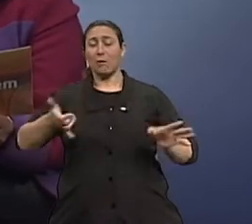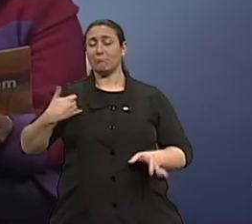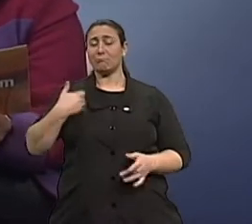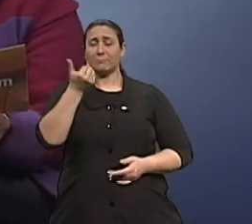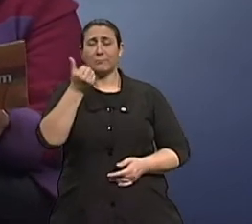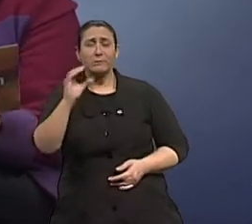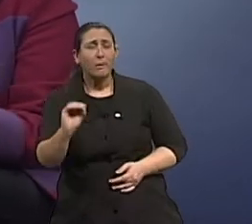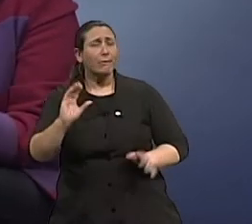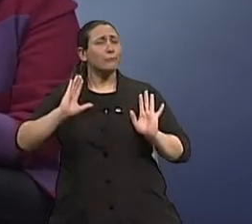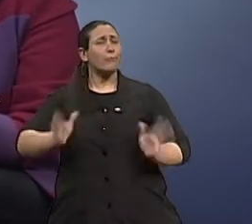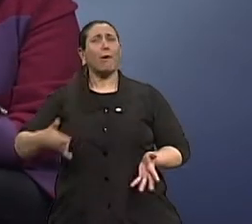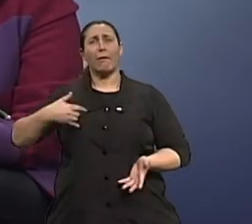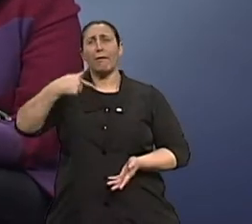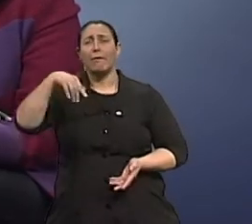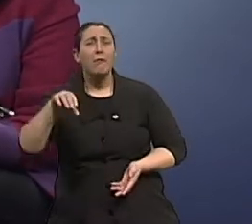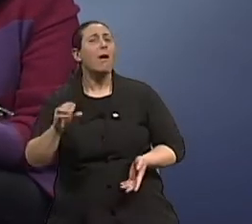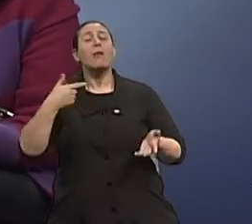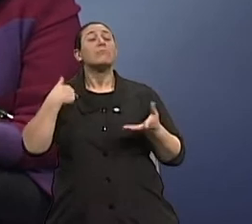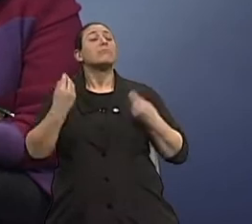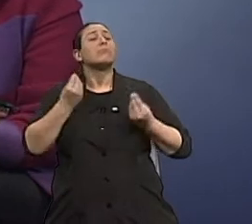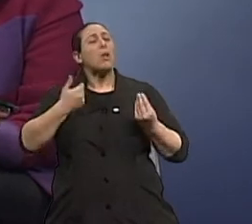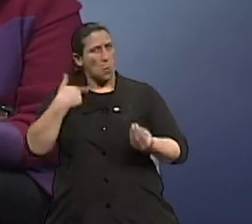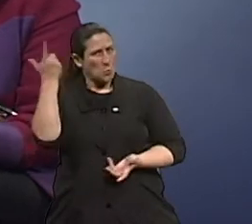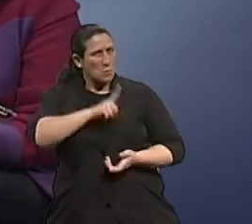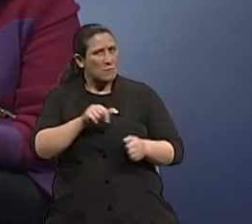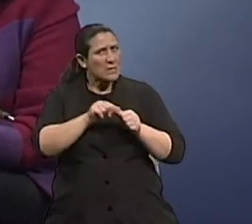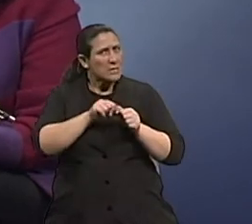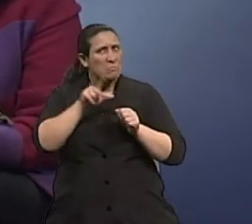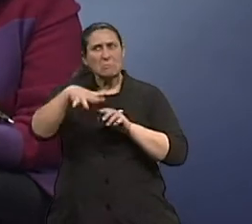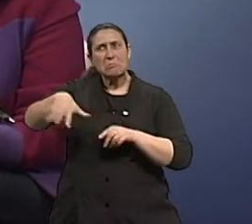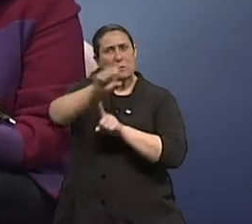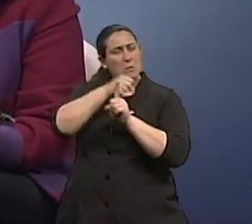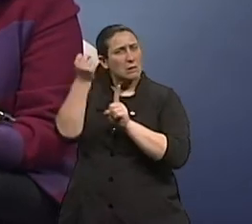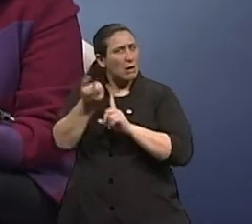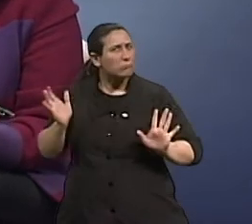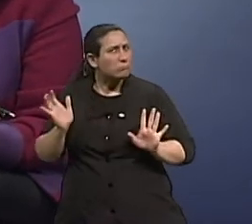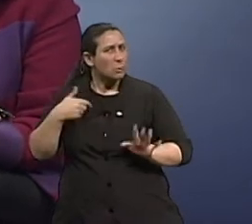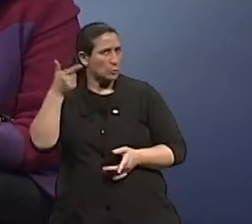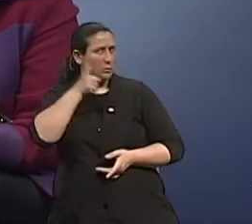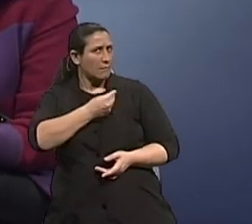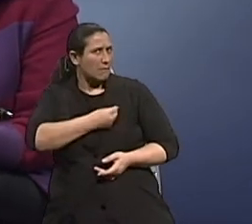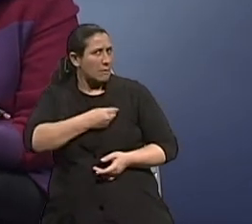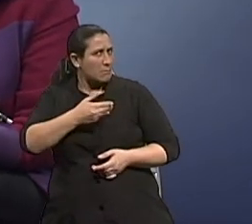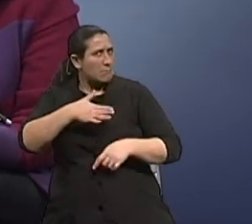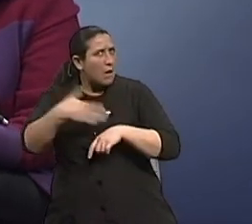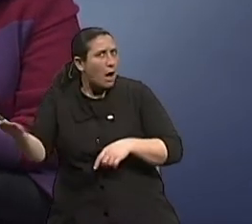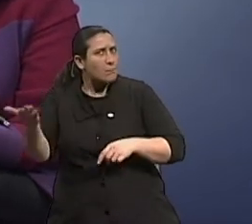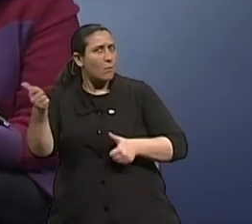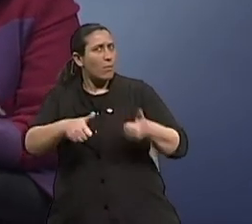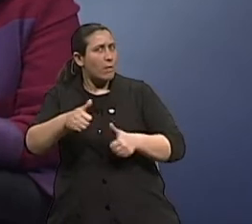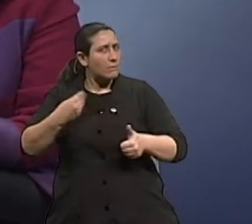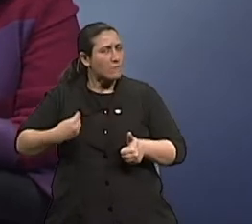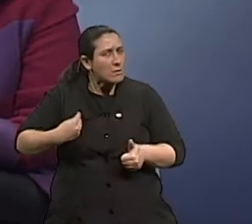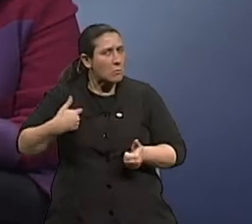60, será que a gente sabe fazer isso? Será que a gente está buscando viver mais, com mais qualidade de